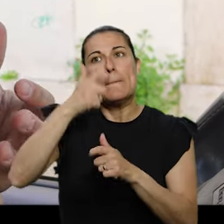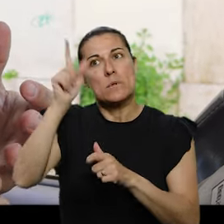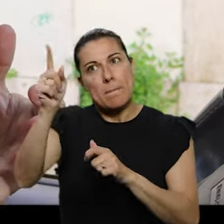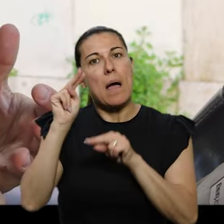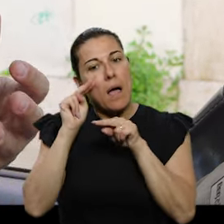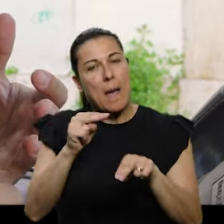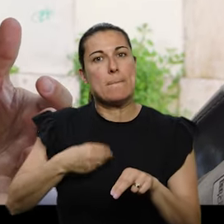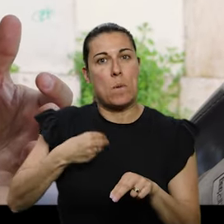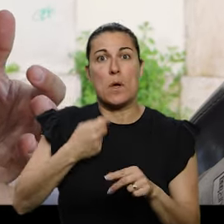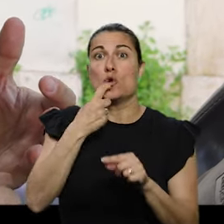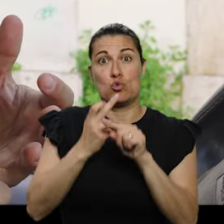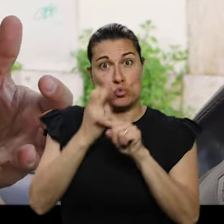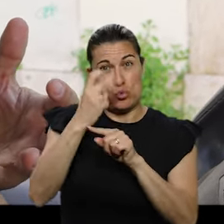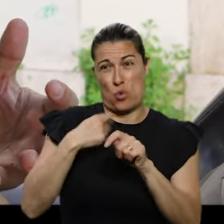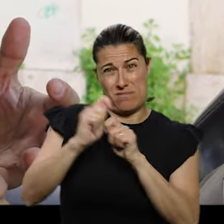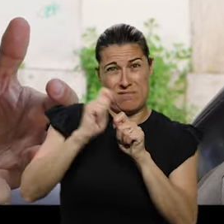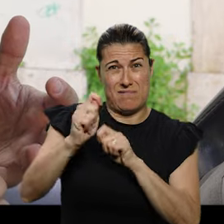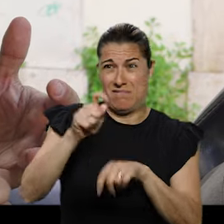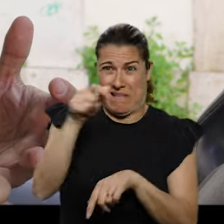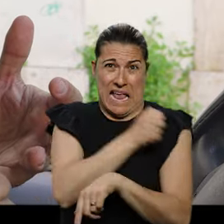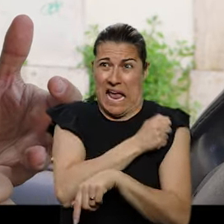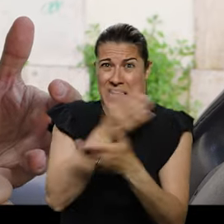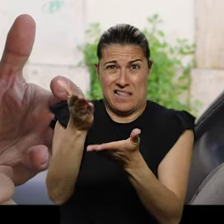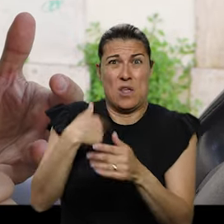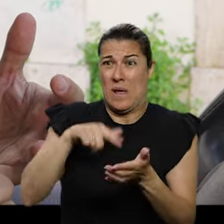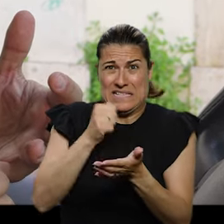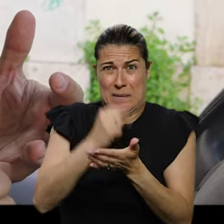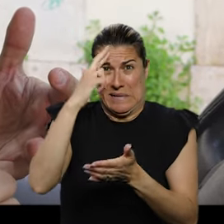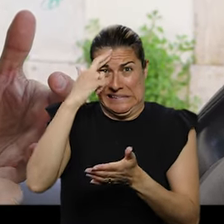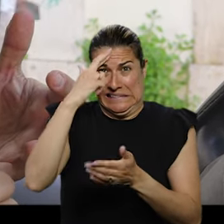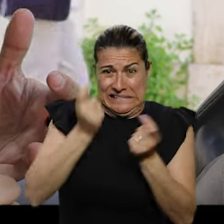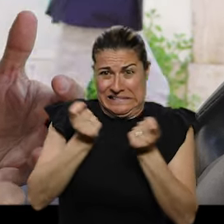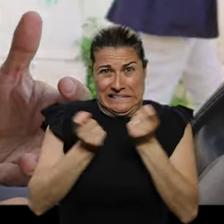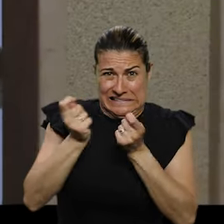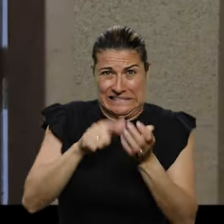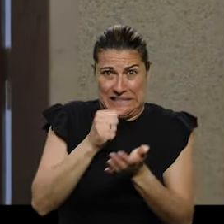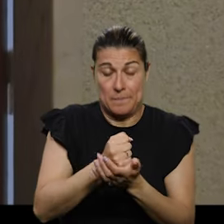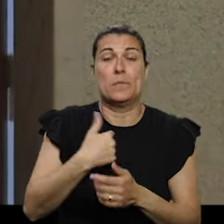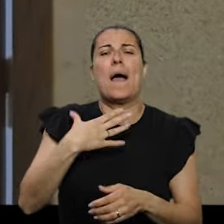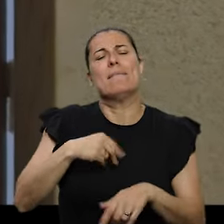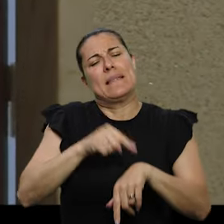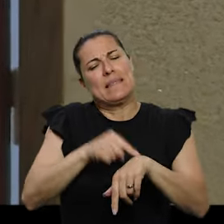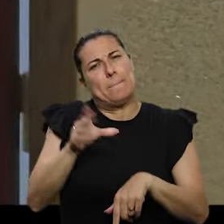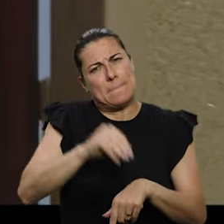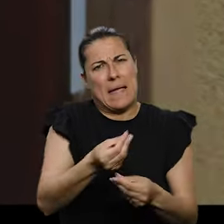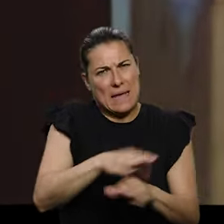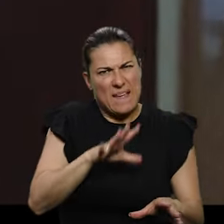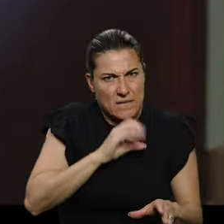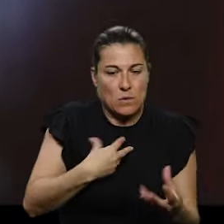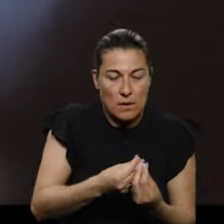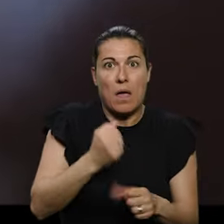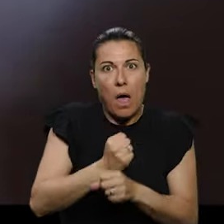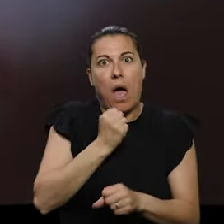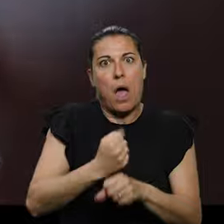que se preocupasse com os juros que eu ando a pagar da porcaria da casa que não consiga, ando sempre que acorda ao pescoço. Gostava de ter mais tempo para estar com os miúdos,